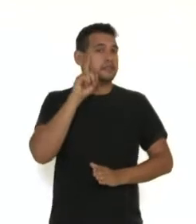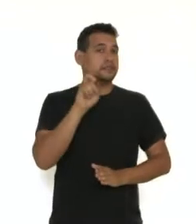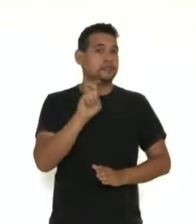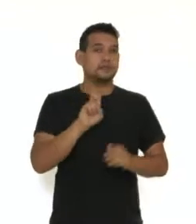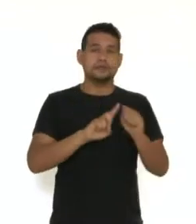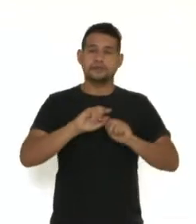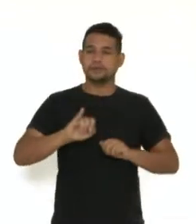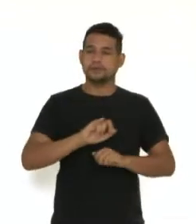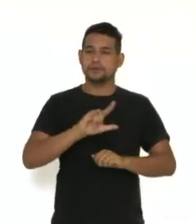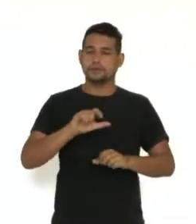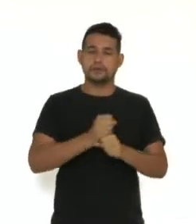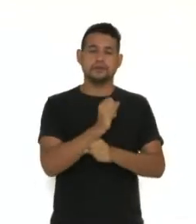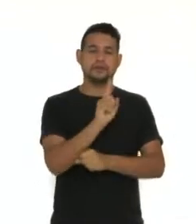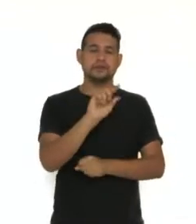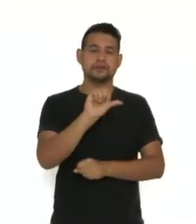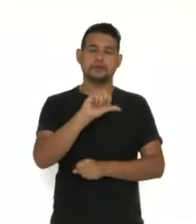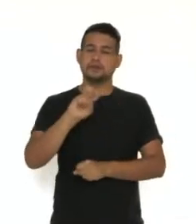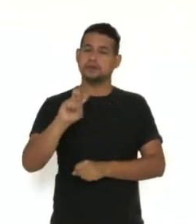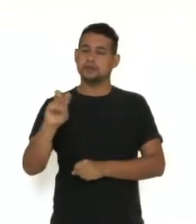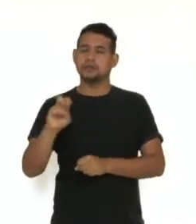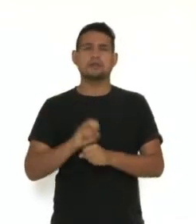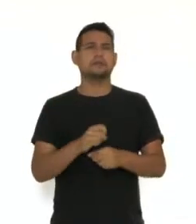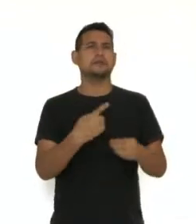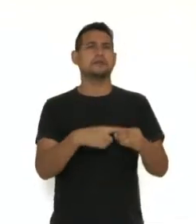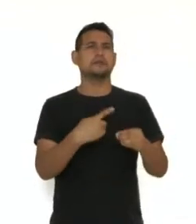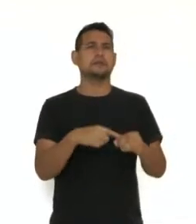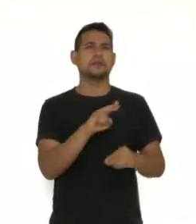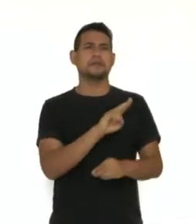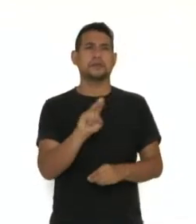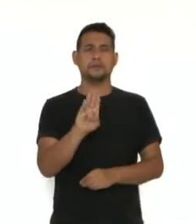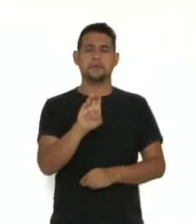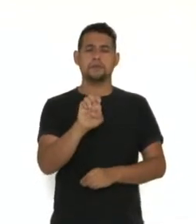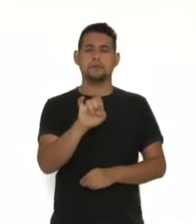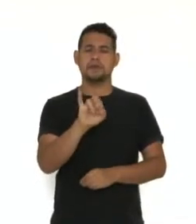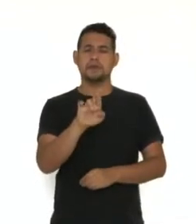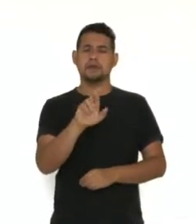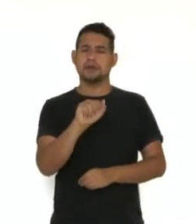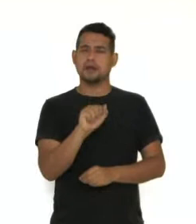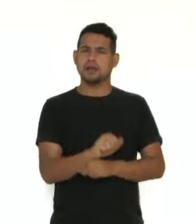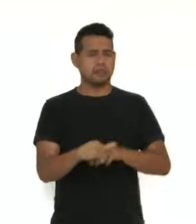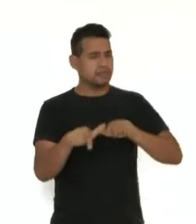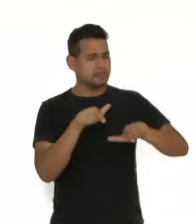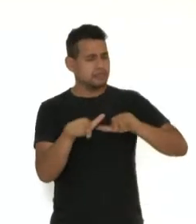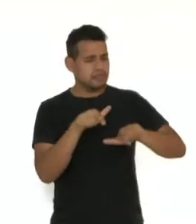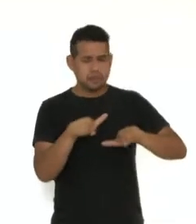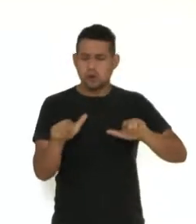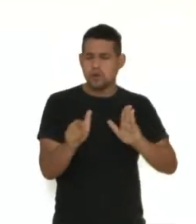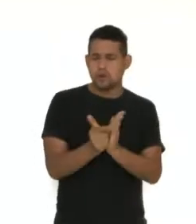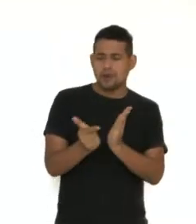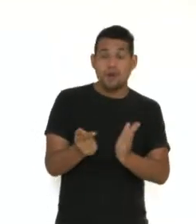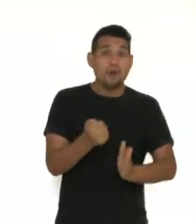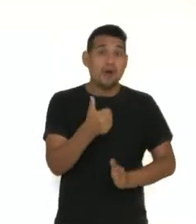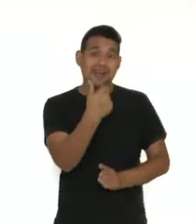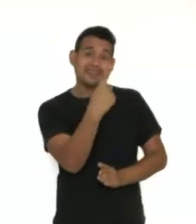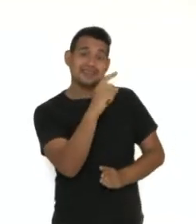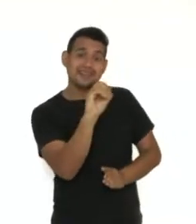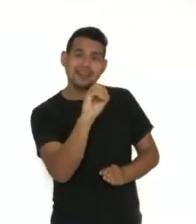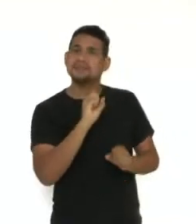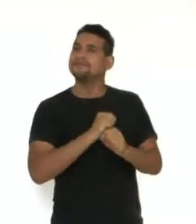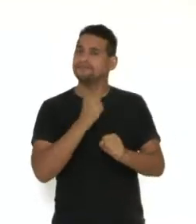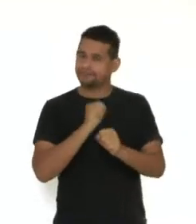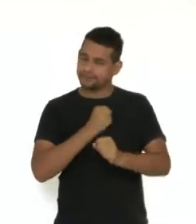55, na cidade de Beira. Trabalhou como jornalista durante quase 10 anos,